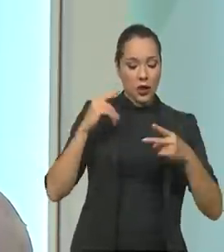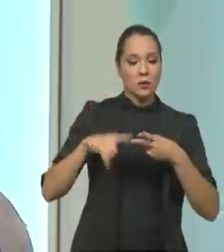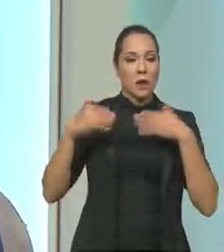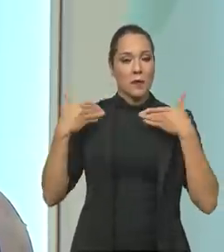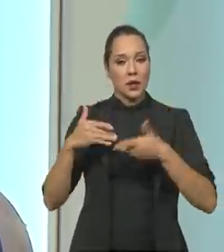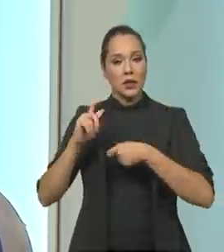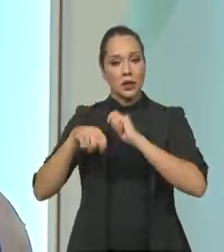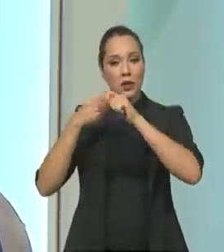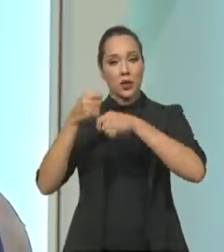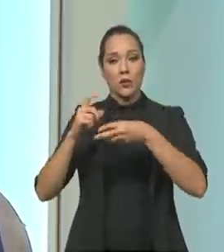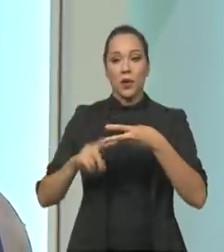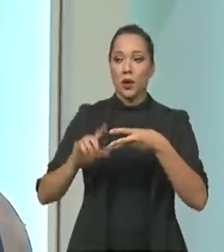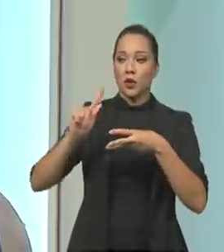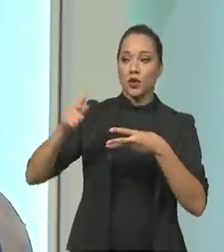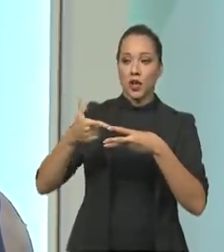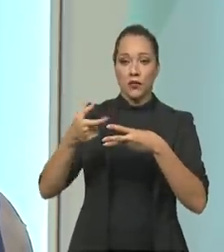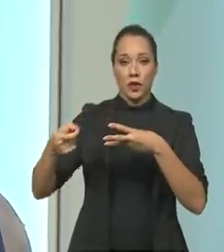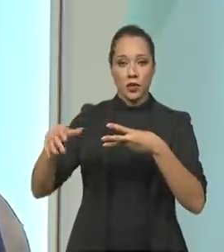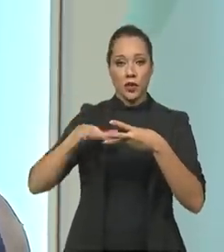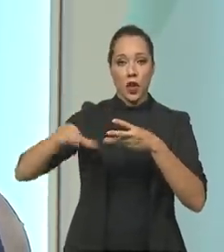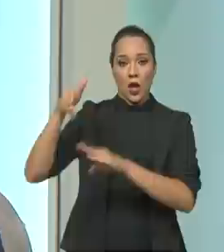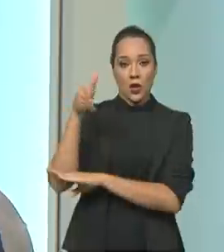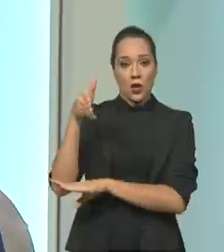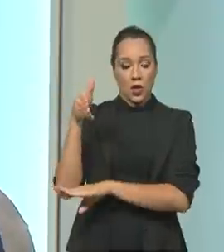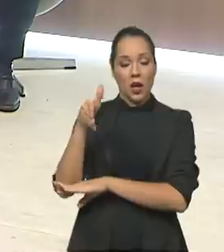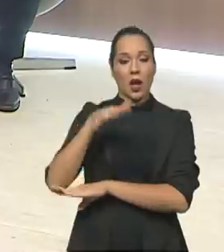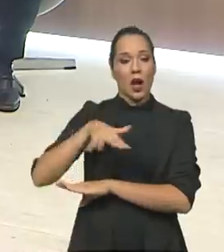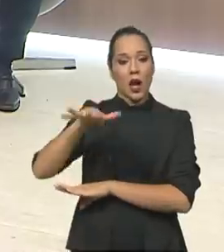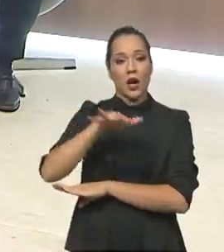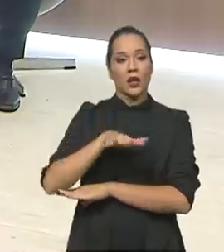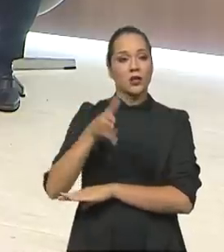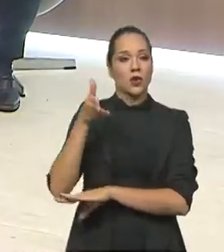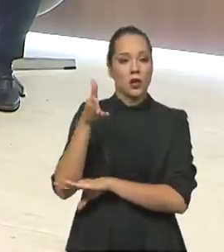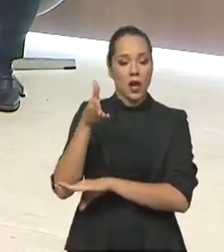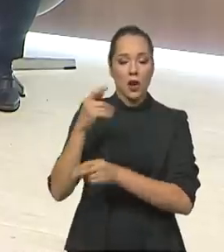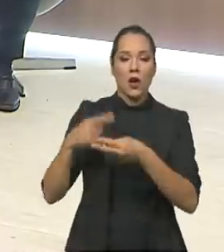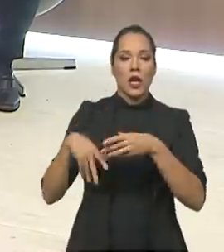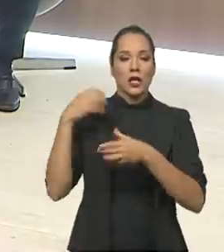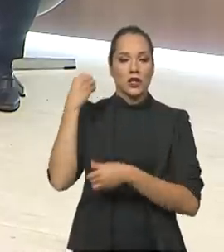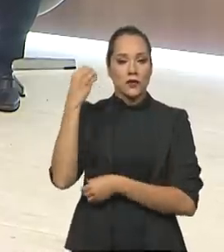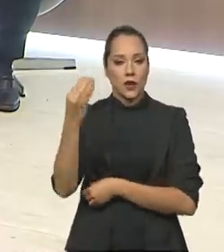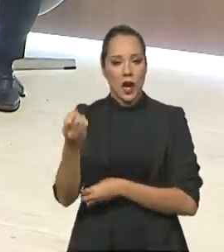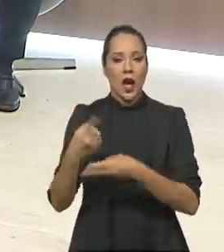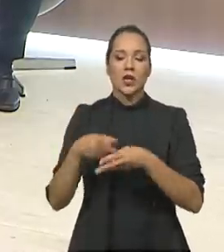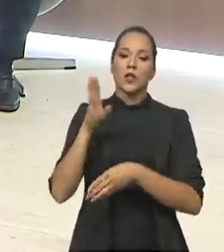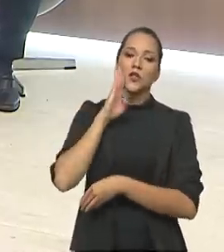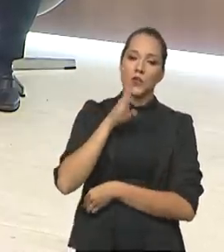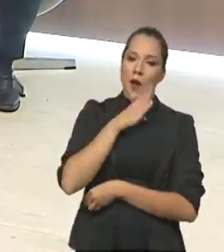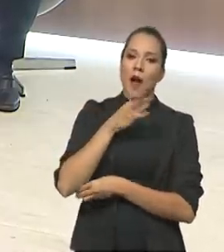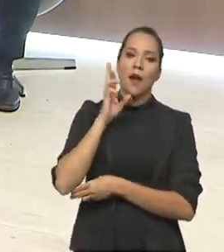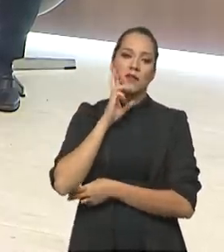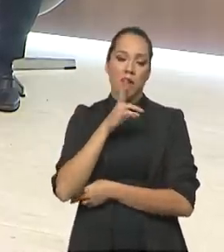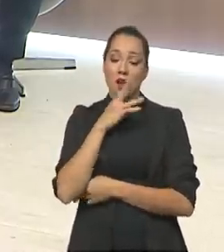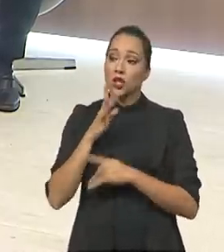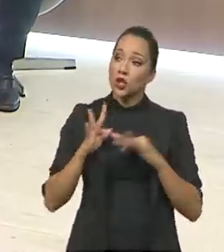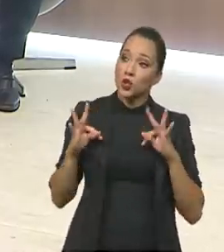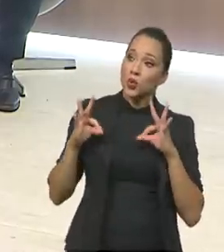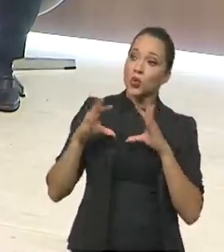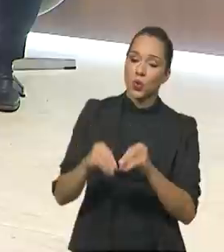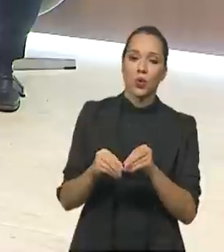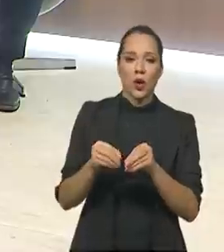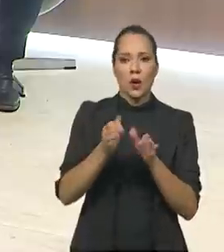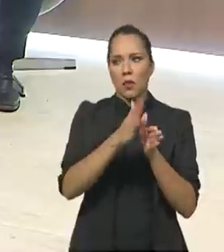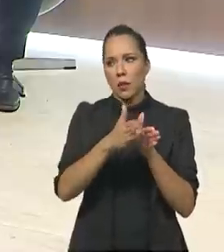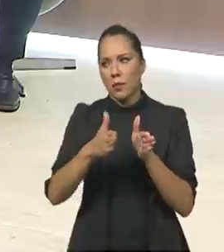e o G20 do Trade, o setor hoteleiro, o setor de viagem, o setor de bar, de restaurante, enfim, todo mundo que está na